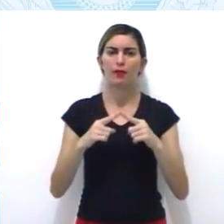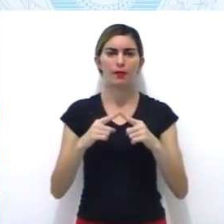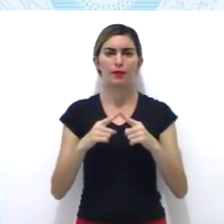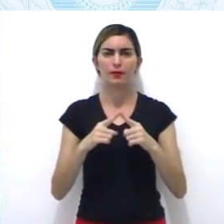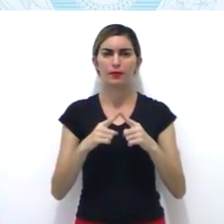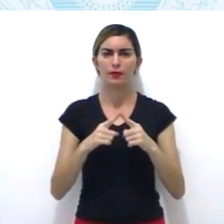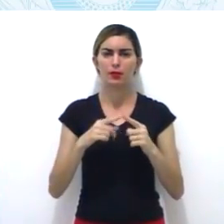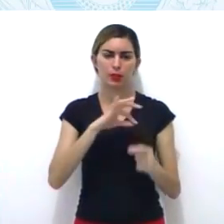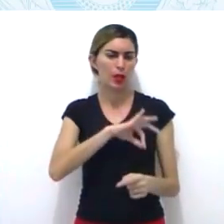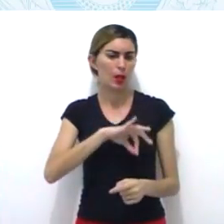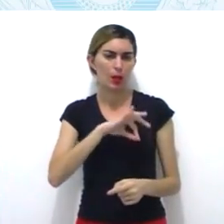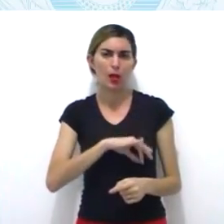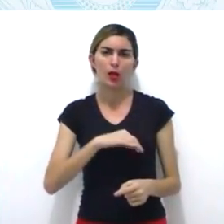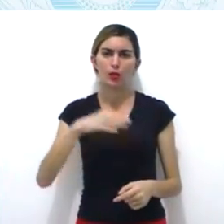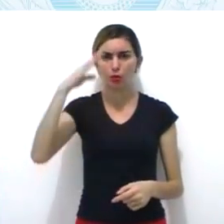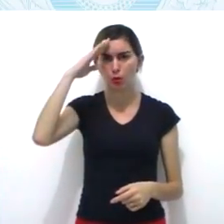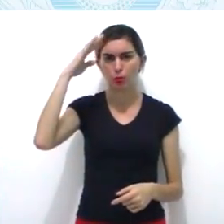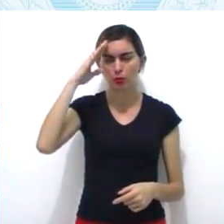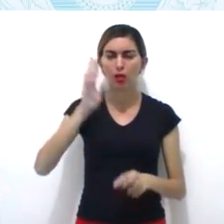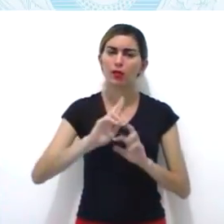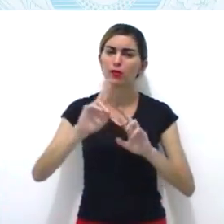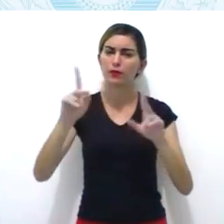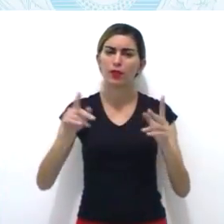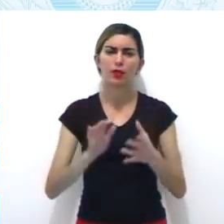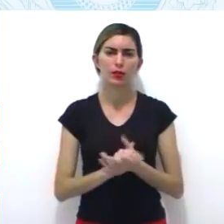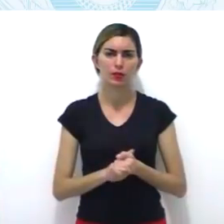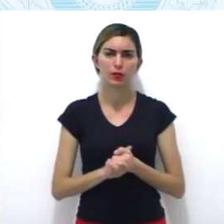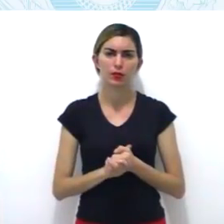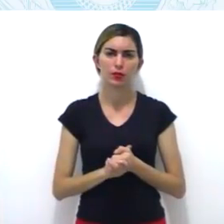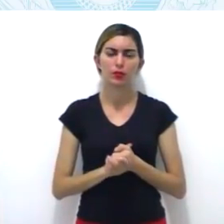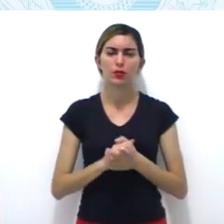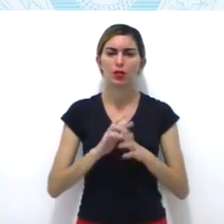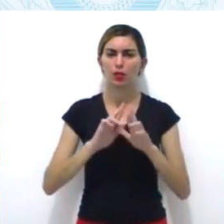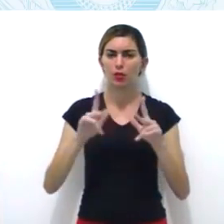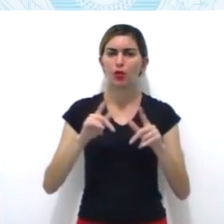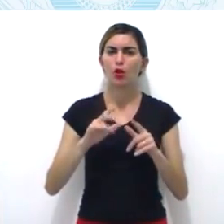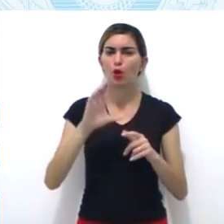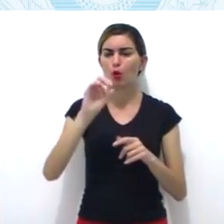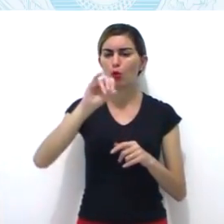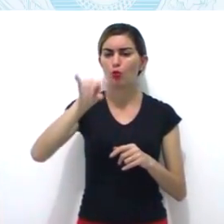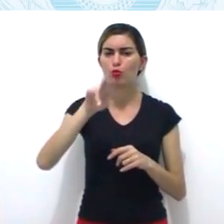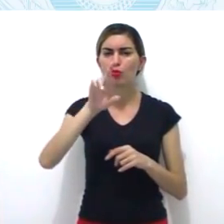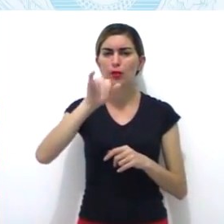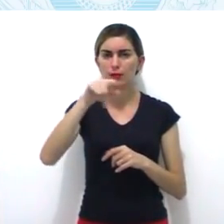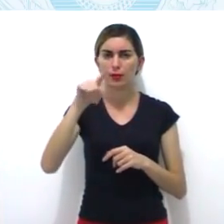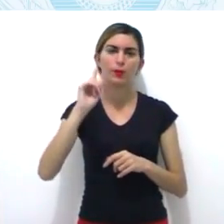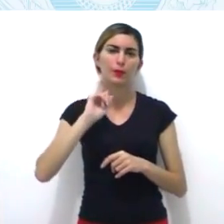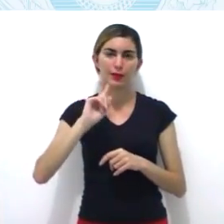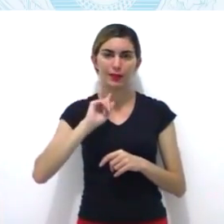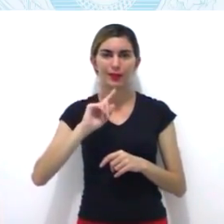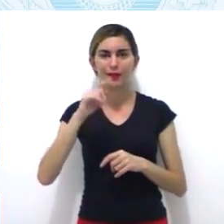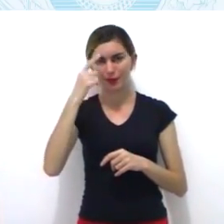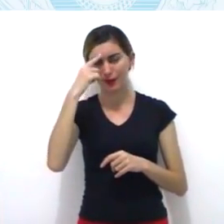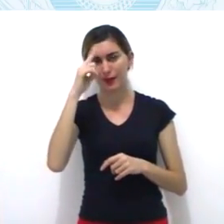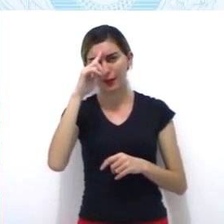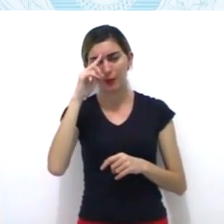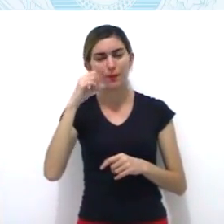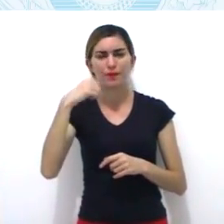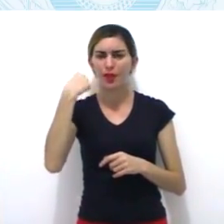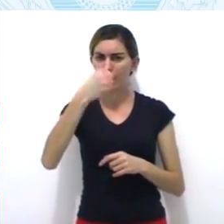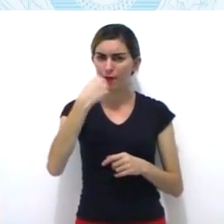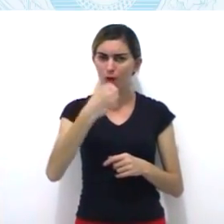os líderes da revolta, os líderes da revolta, os principais líderes foram o médico, o